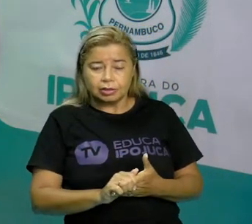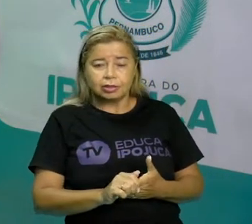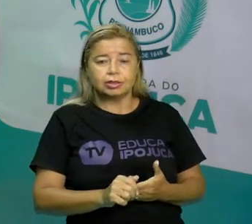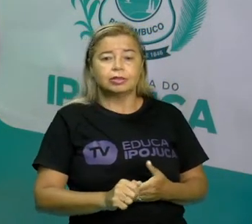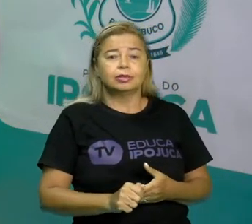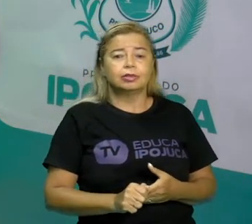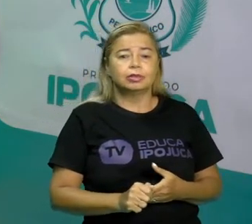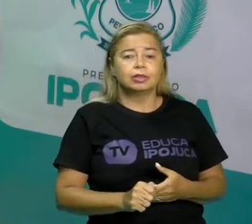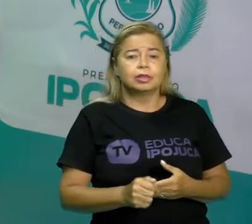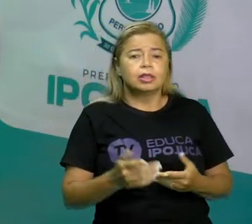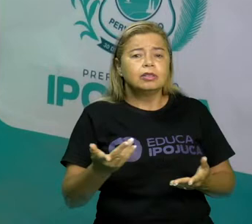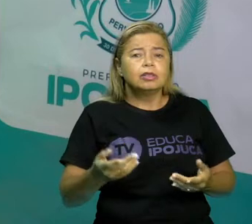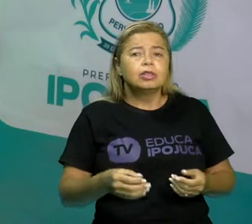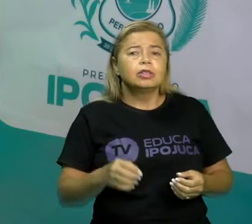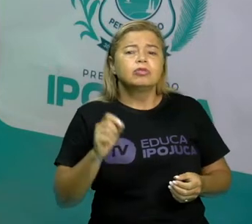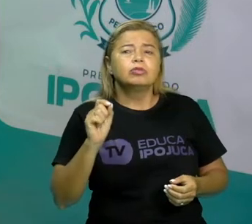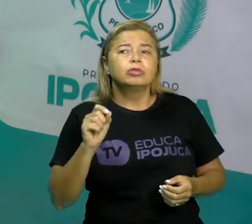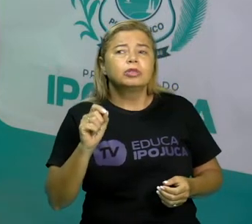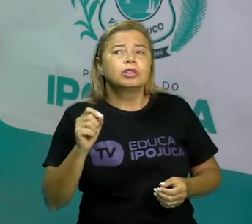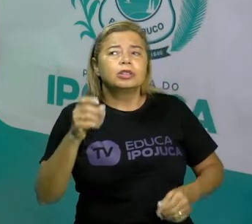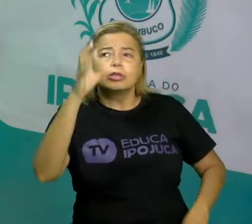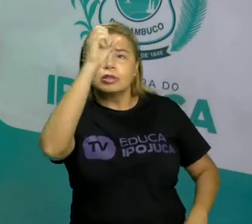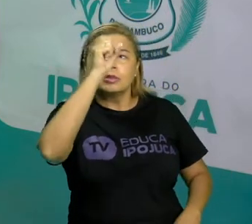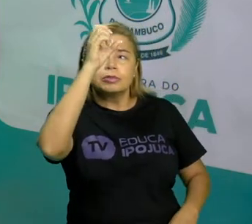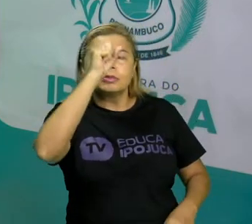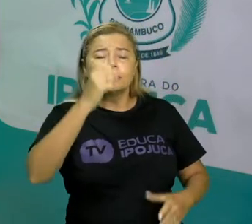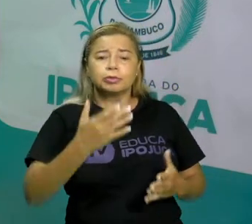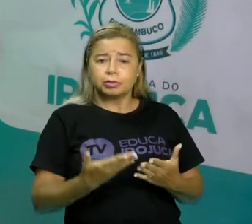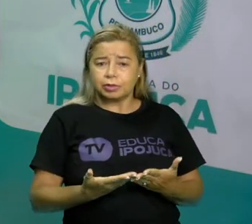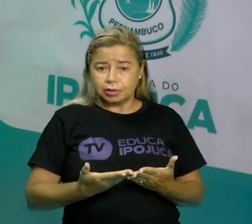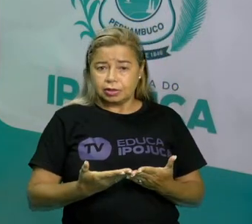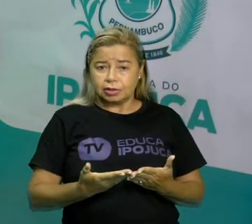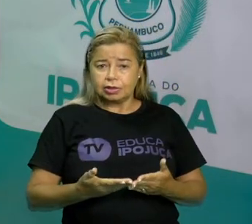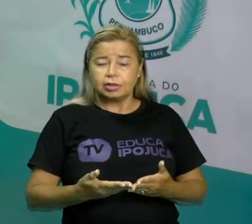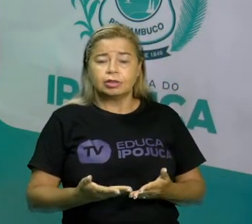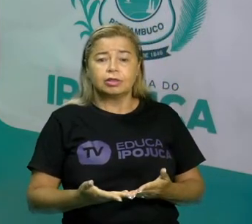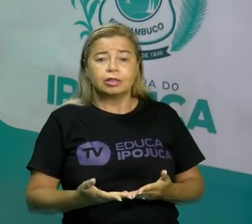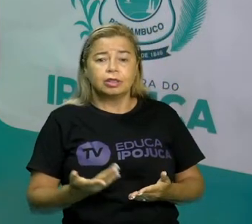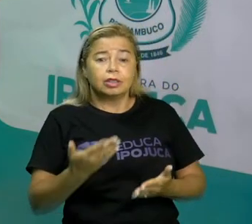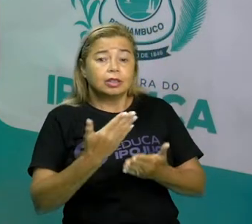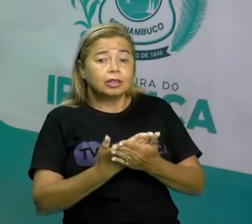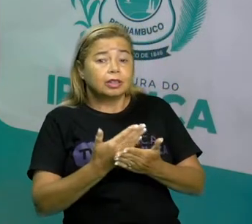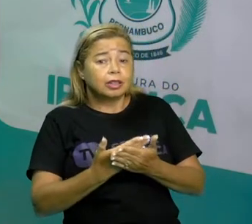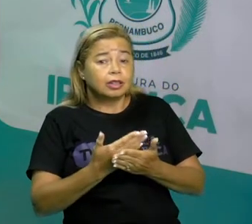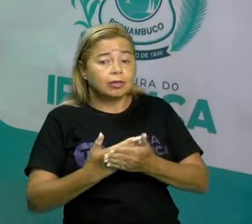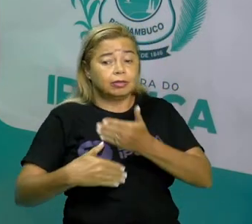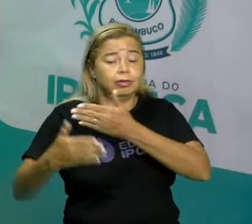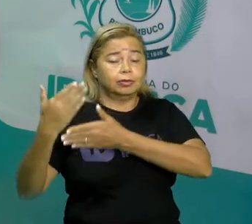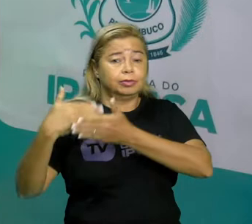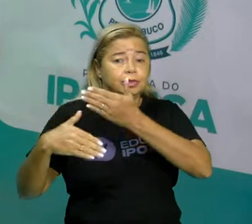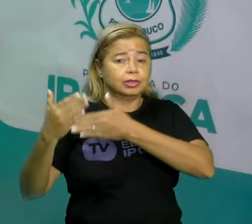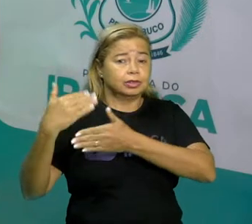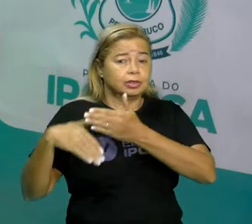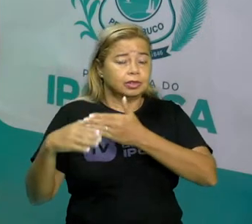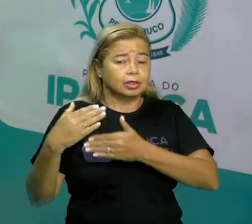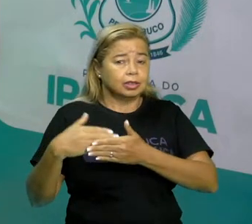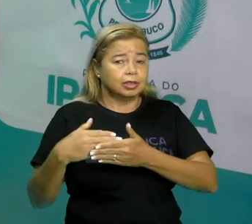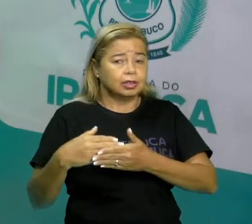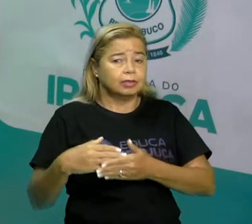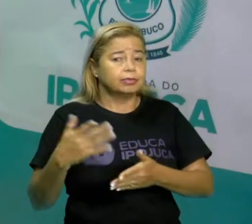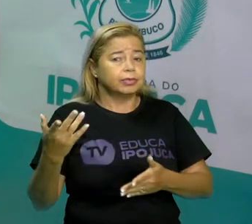estamos tentando buscar na nossa mente, que foi da aula anterior, veja aqui,